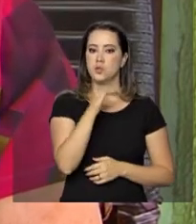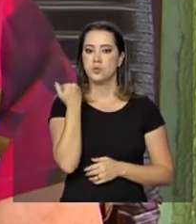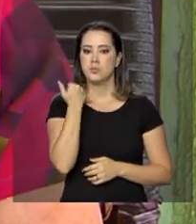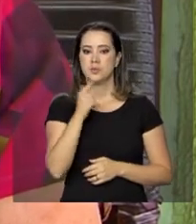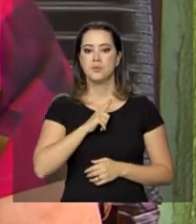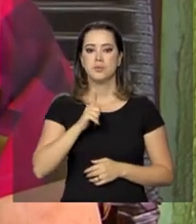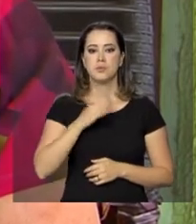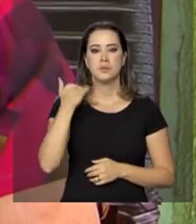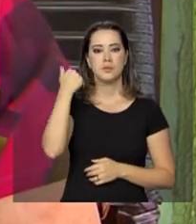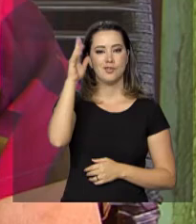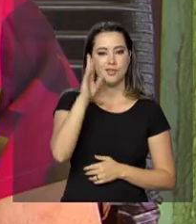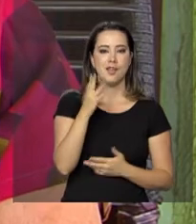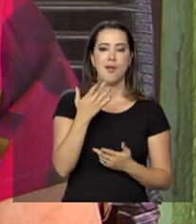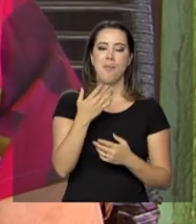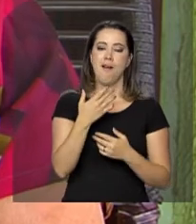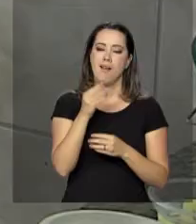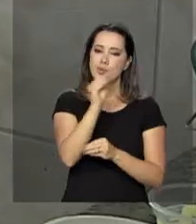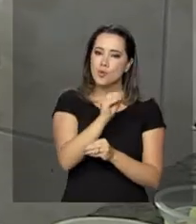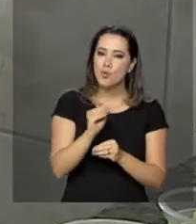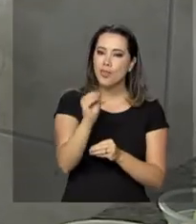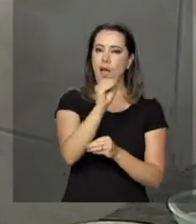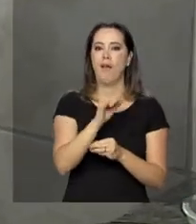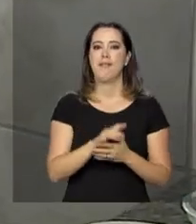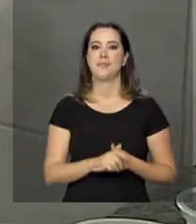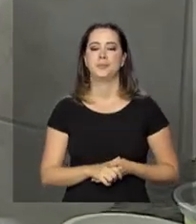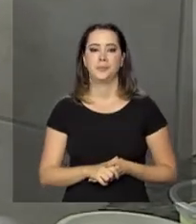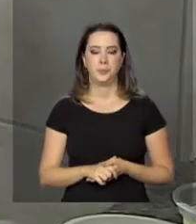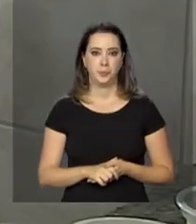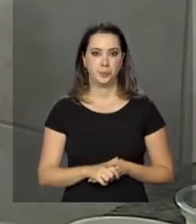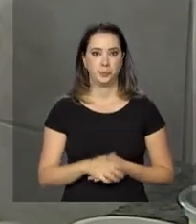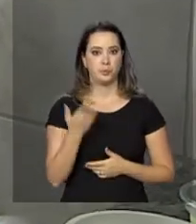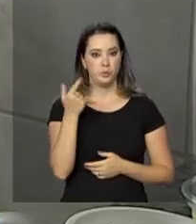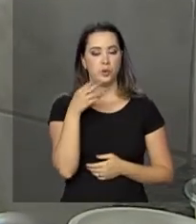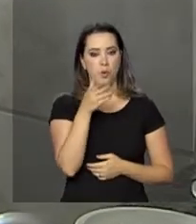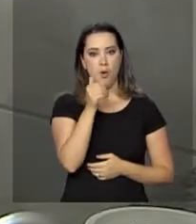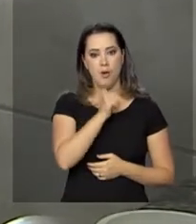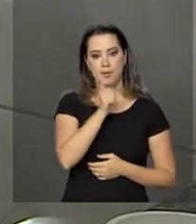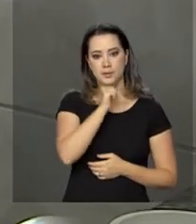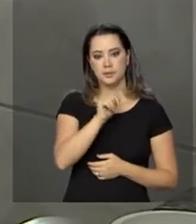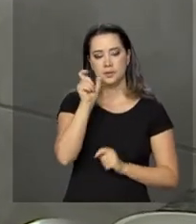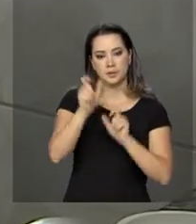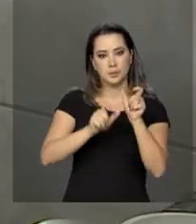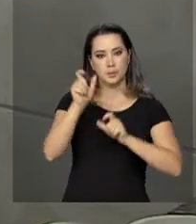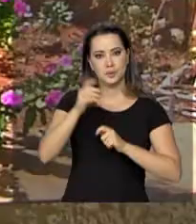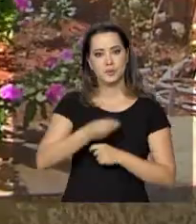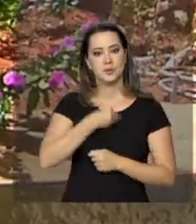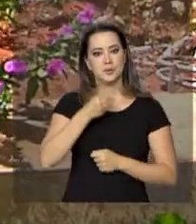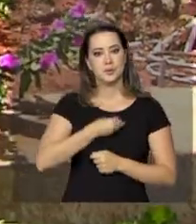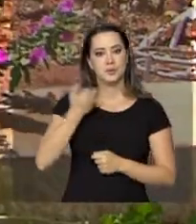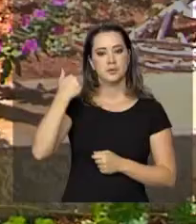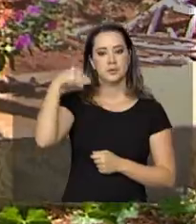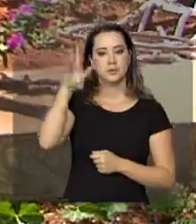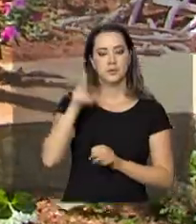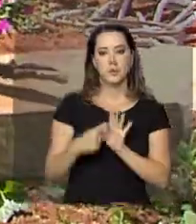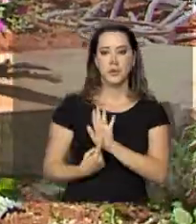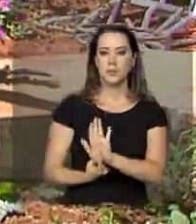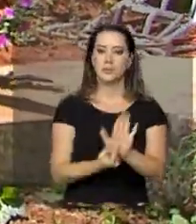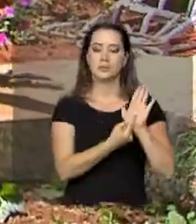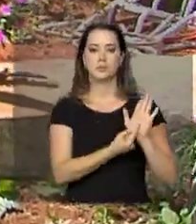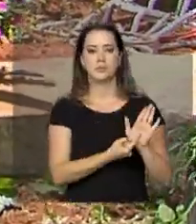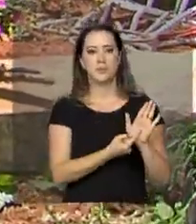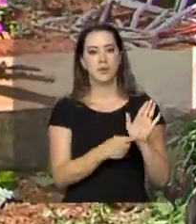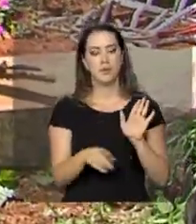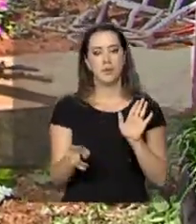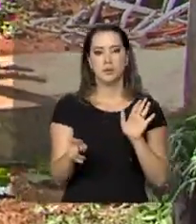mas tem mais recursos, né? Assim como dona Bena, os brasileiros estão vivendo mais. É o que mostra os dados do